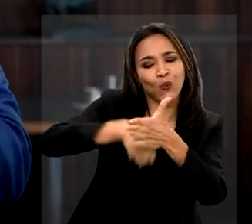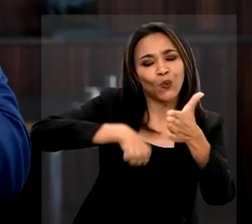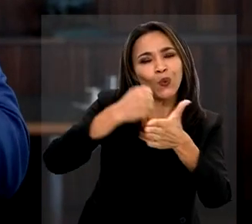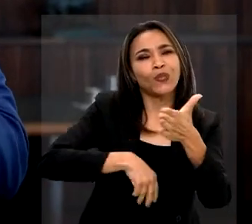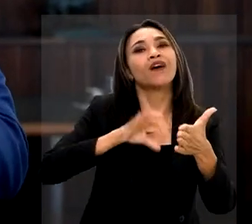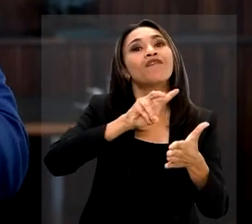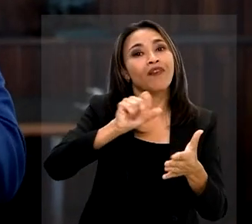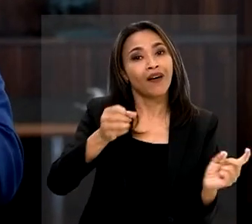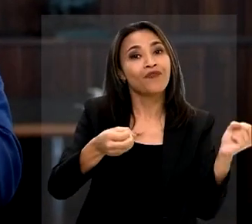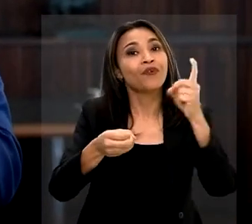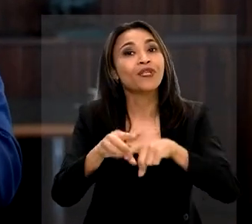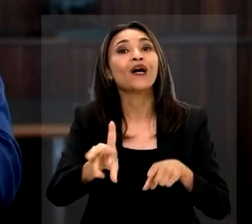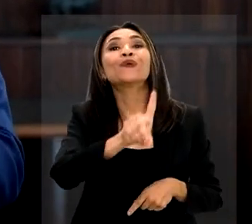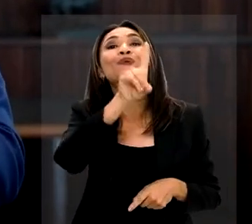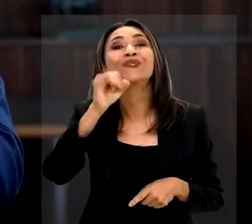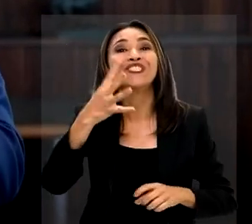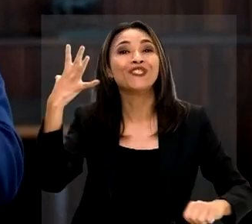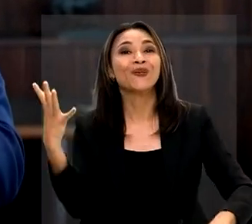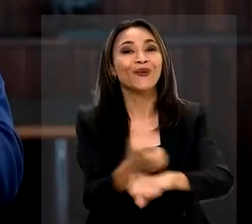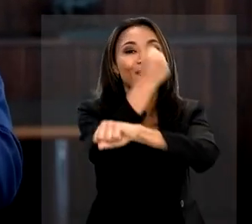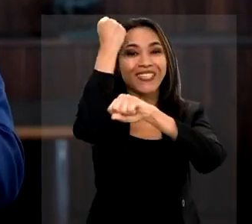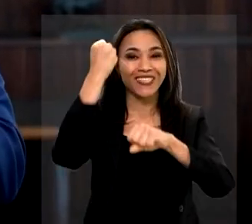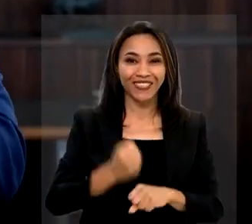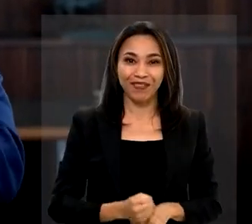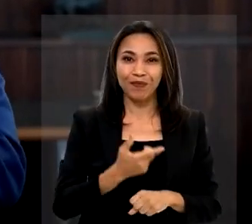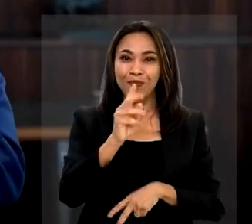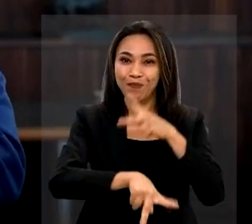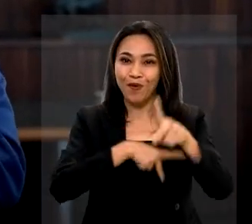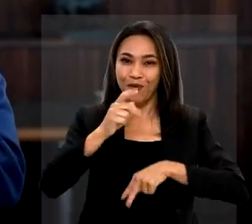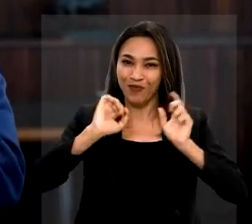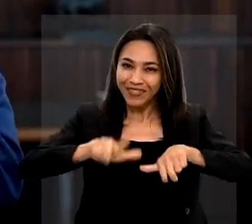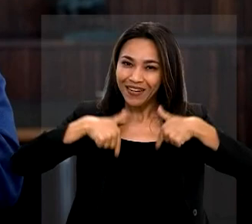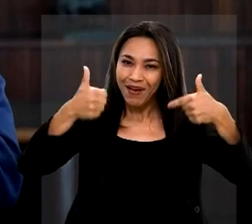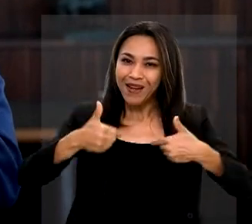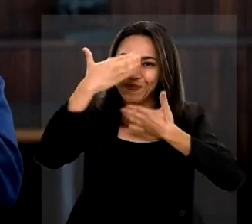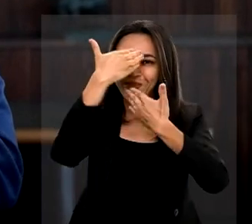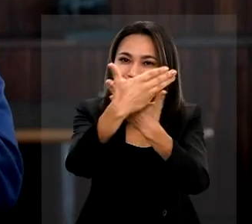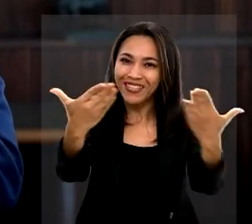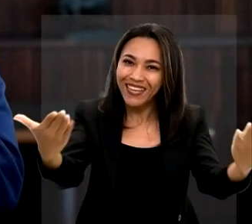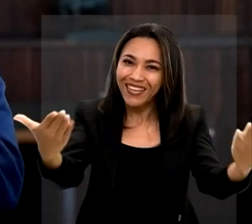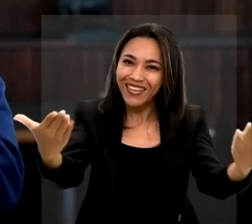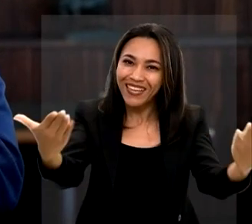que sempre foi um dia de luta, voltará a ser também um dia de conquista para o povo trabalhador. 1º de maio, povo trabalhador. O